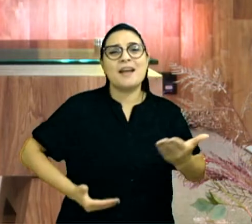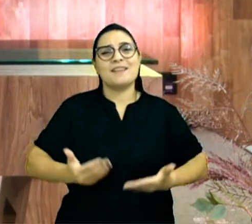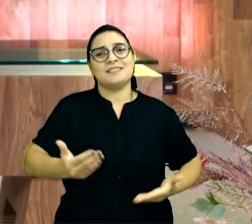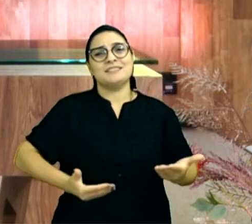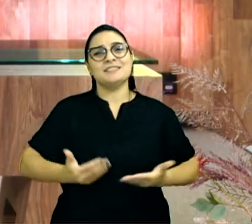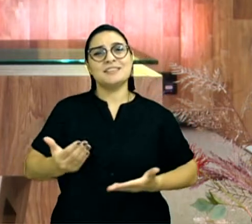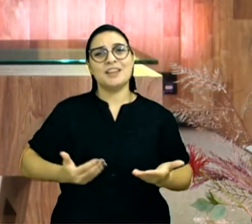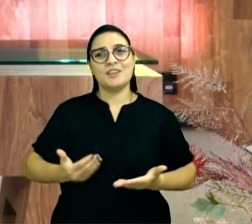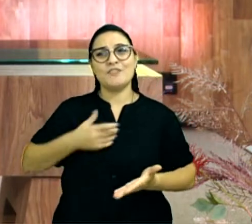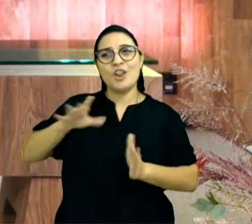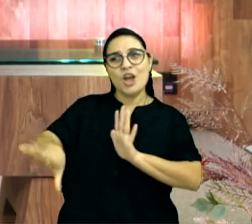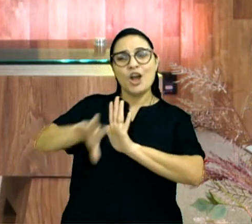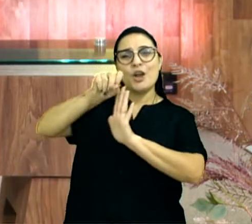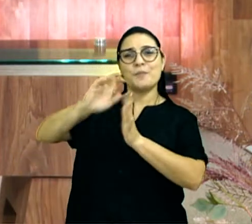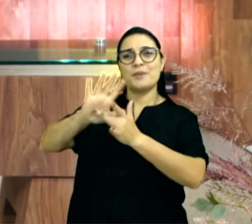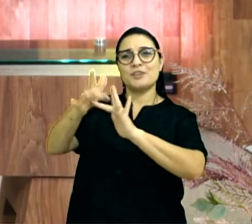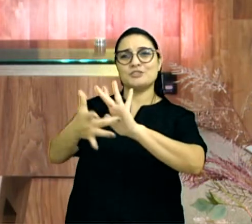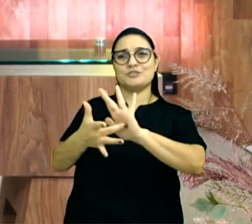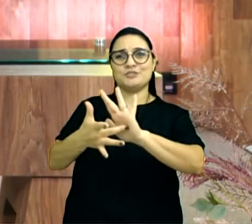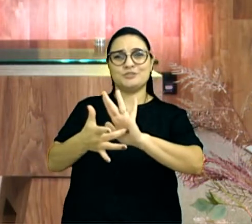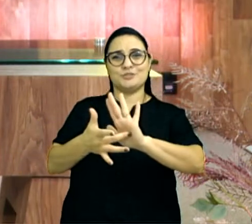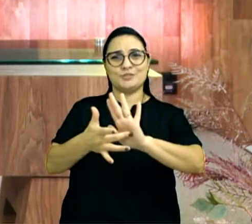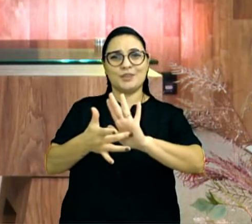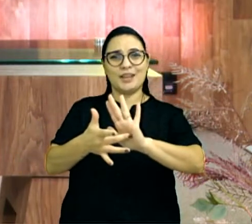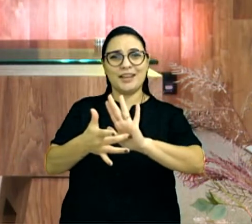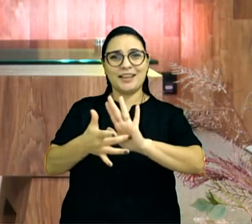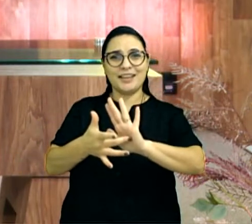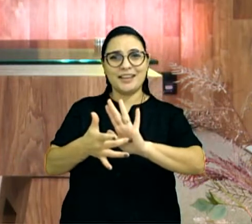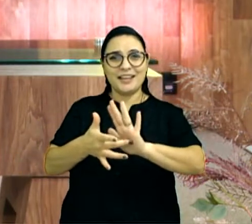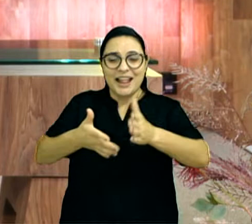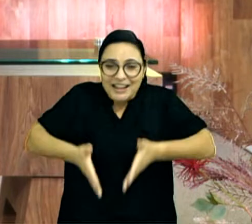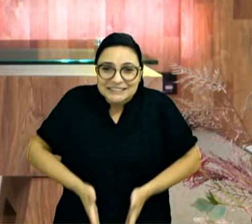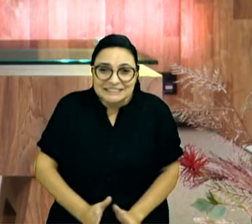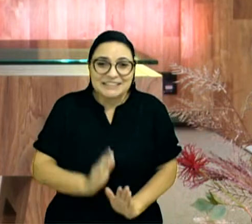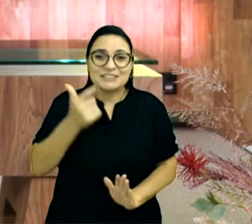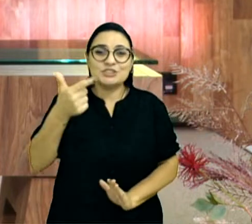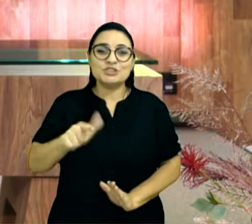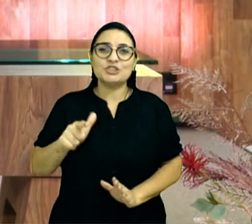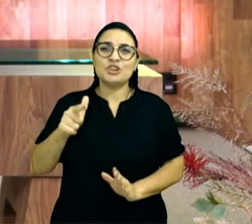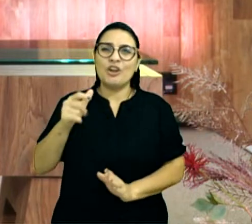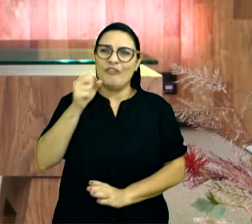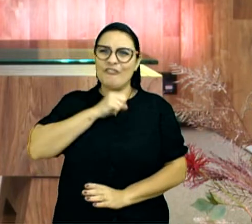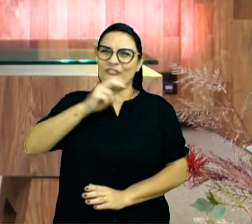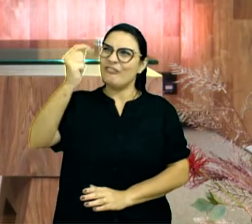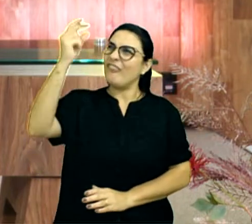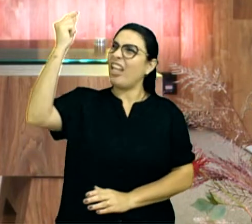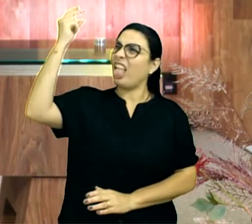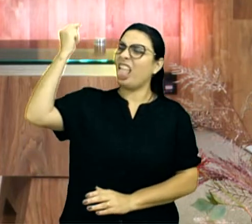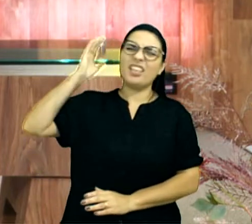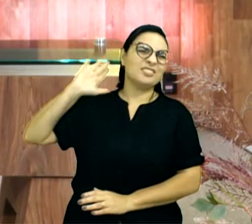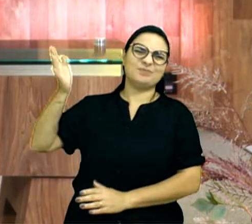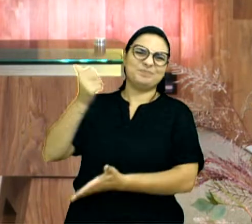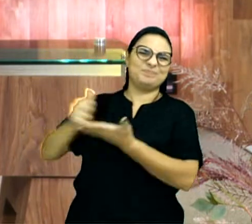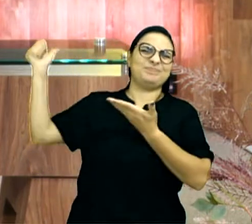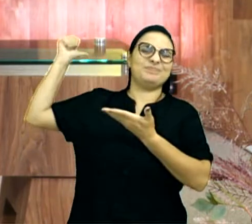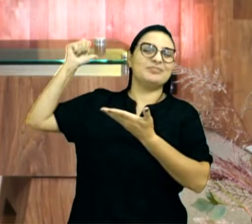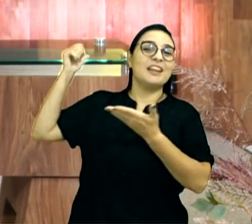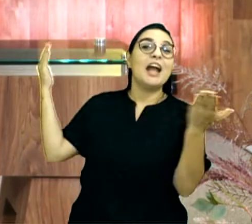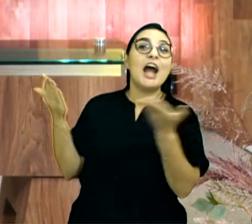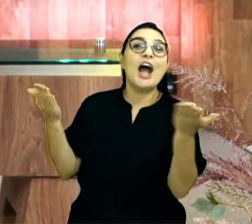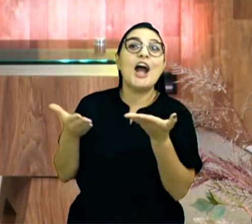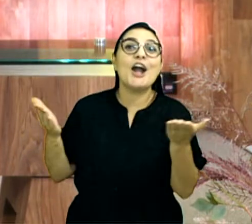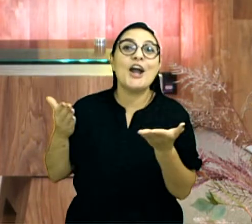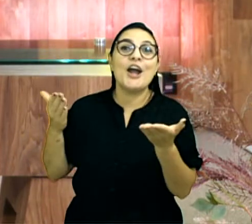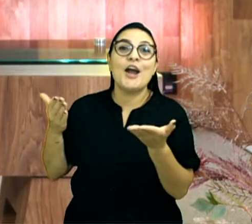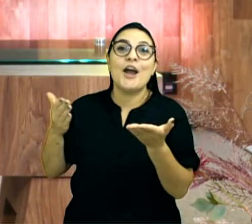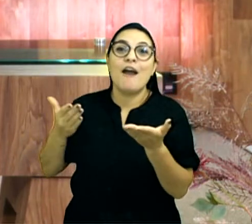imitamos o mestre, nós temos um novo nascimento, as coisas velhas já passaram, esse que tudo se fez novo, por isso que eu fiquei